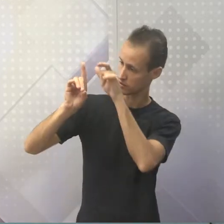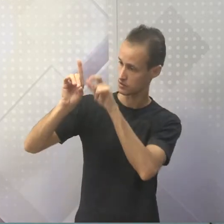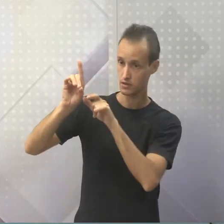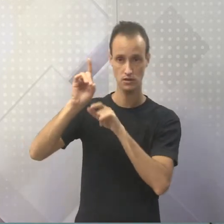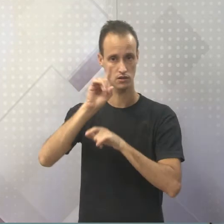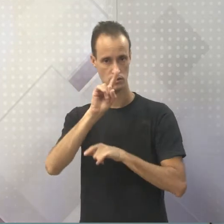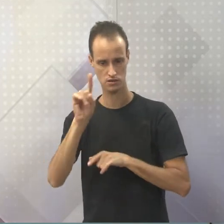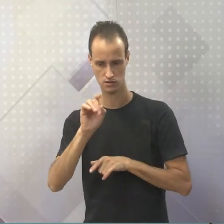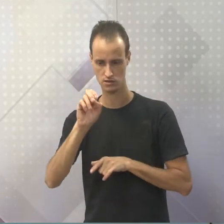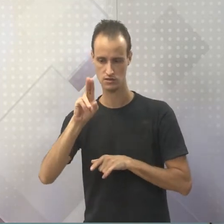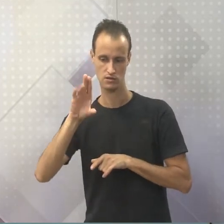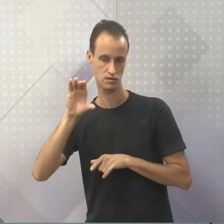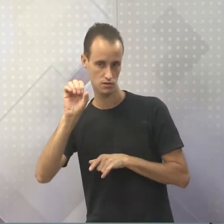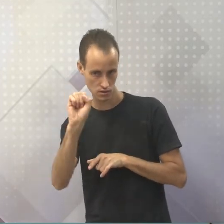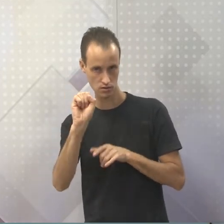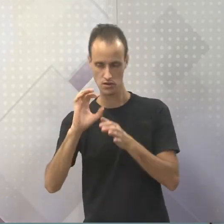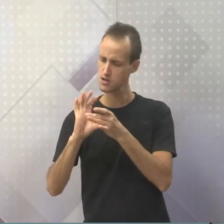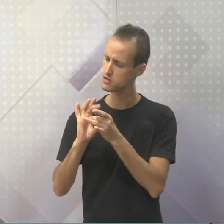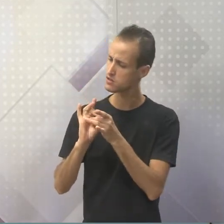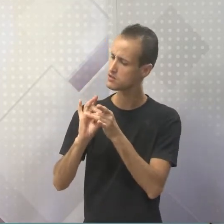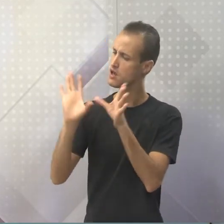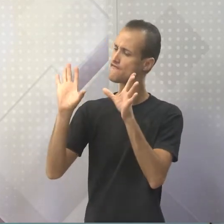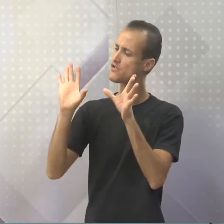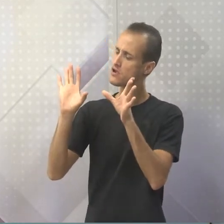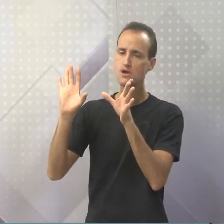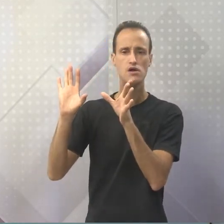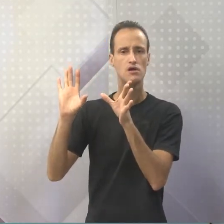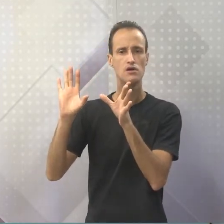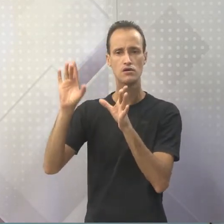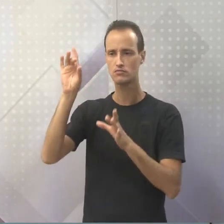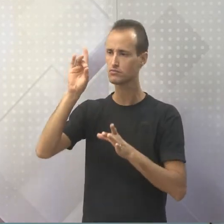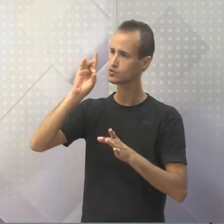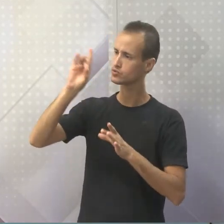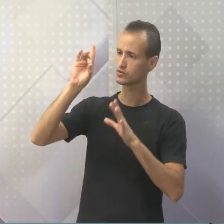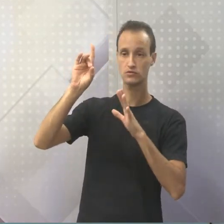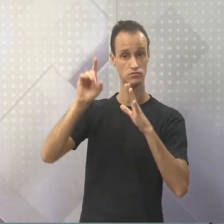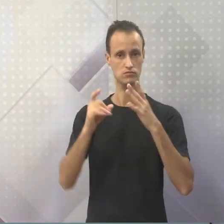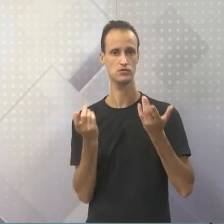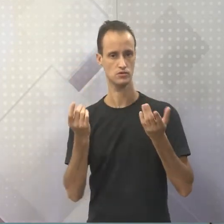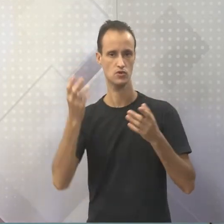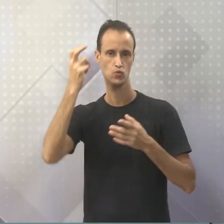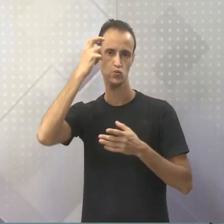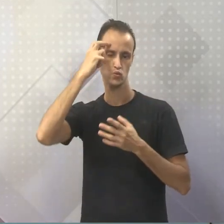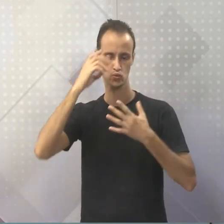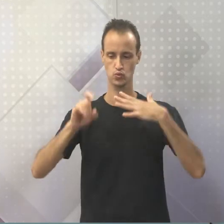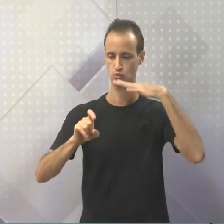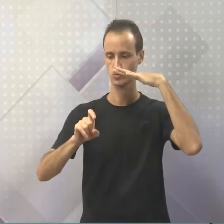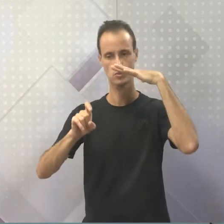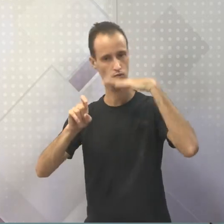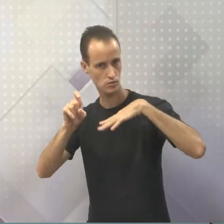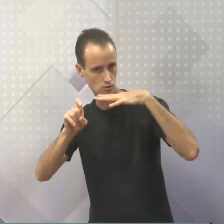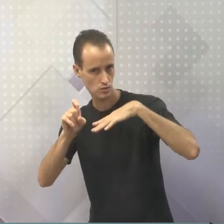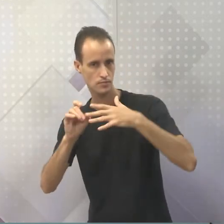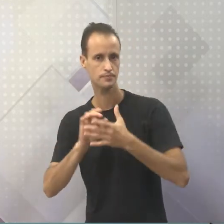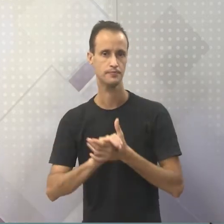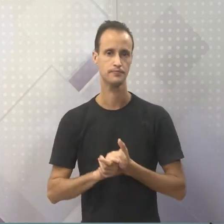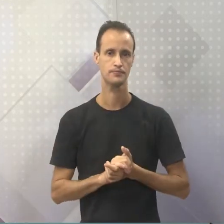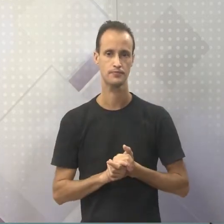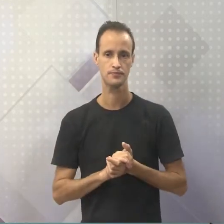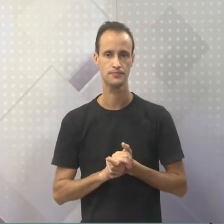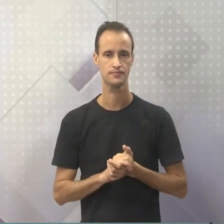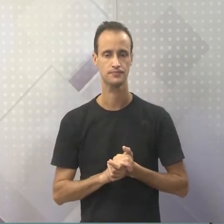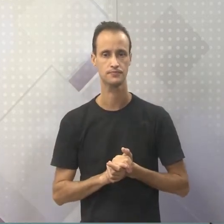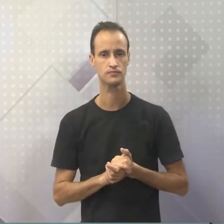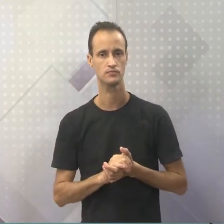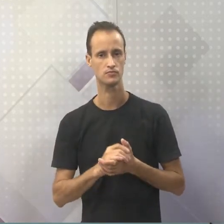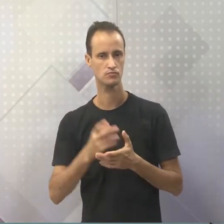coisa meio que permitida para eles, os deuses mitológicos e da cultura deles lá também, tá? Então não